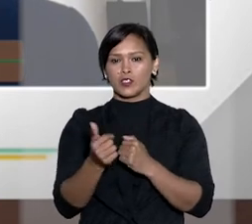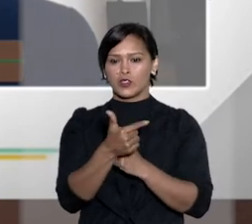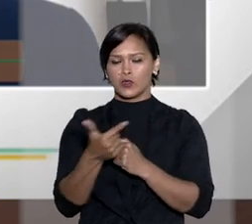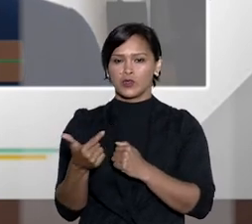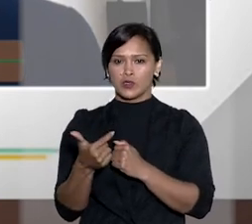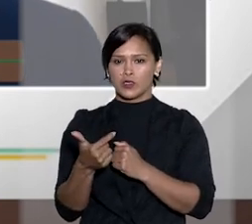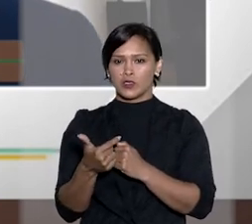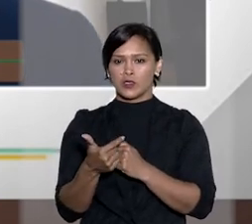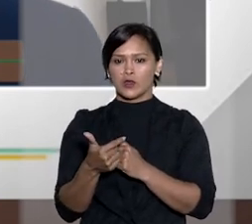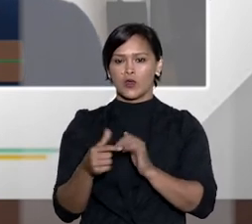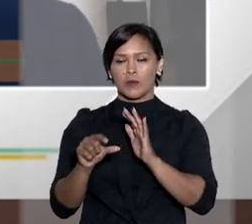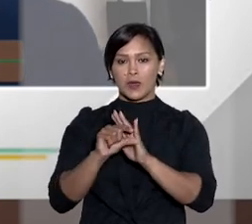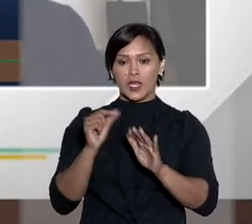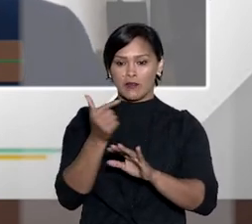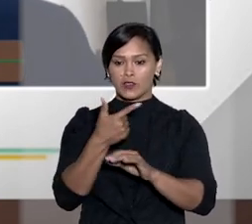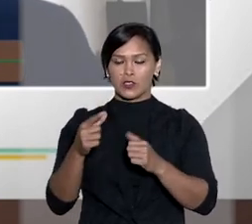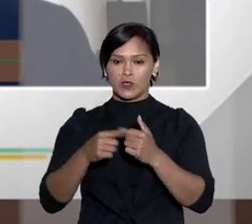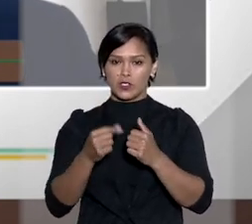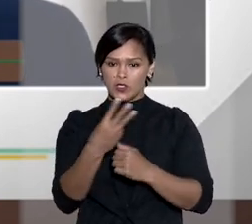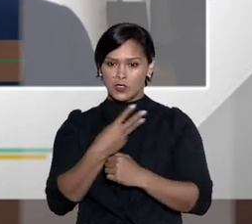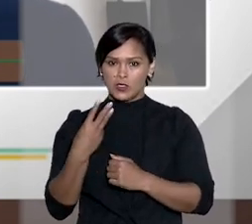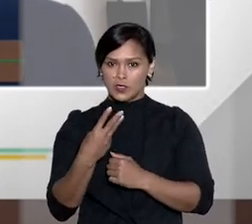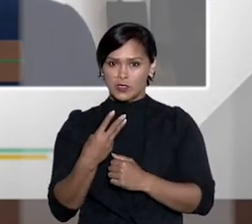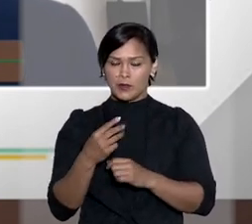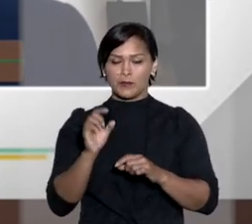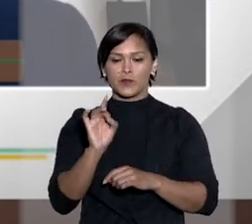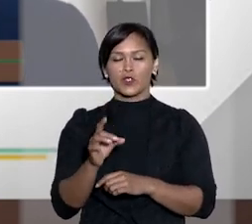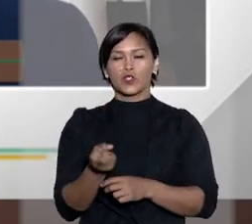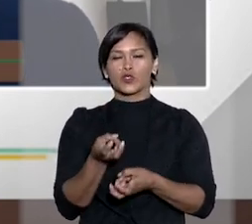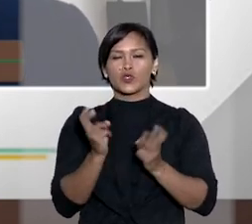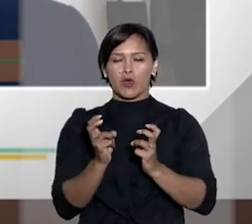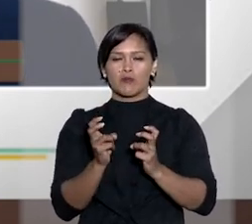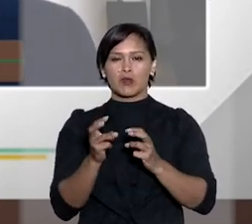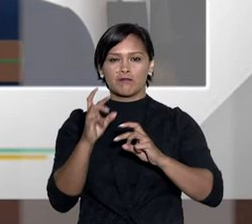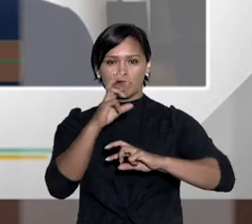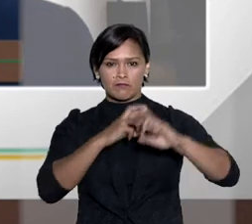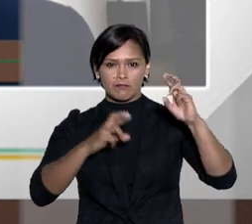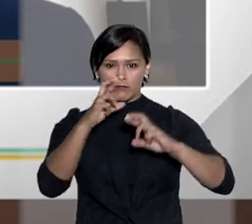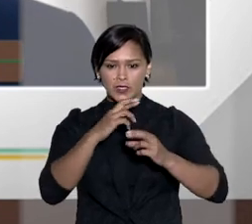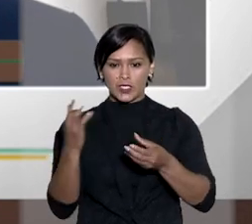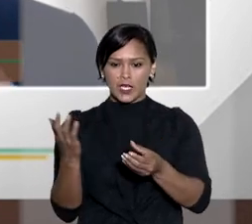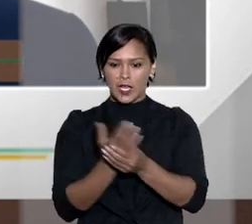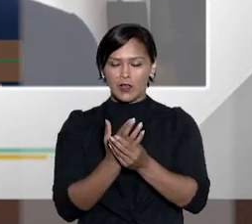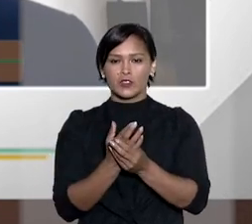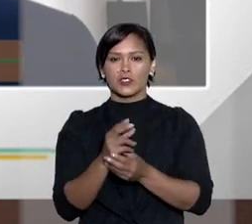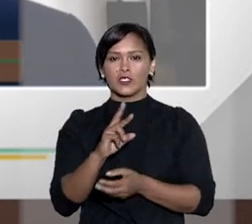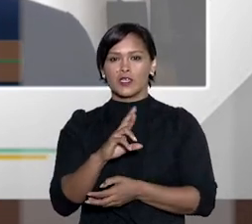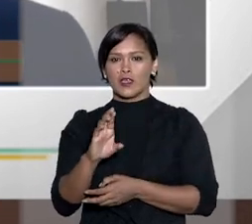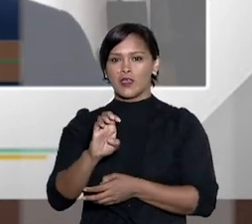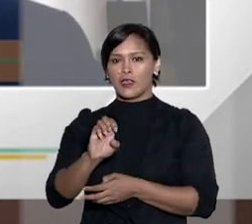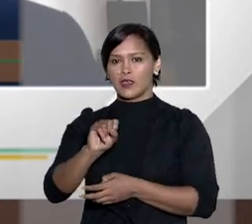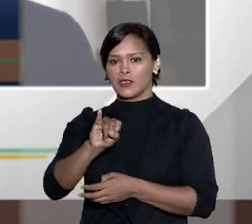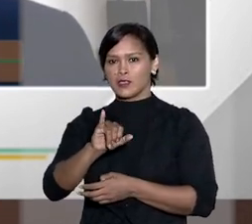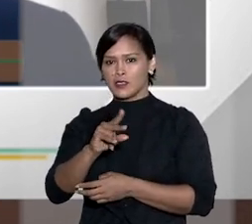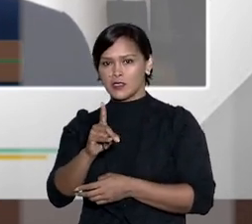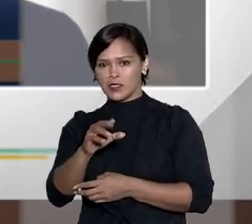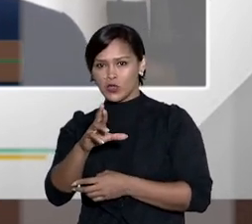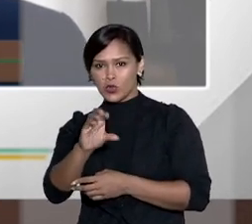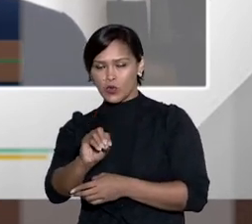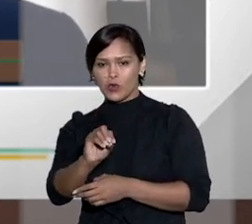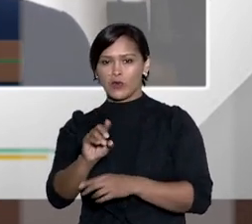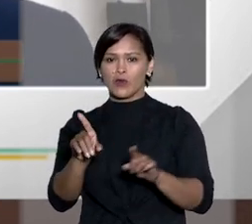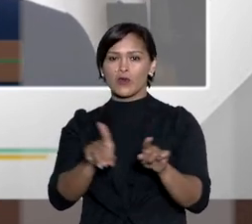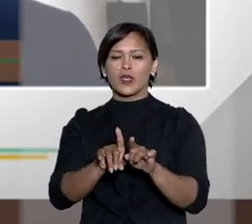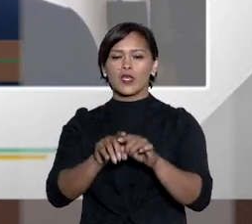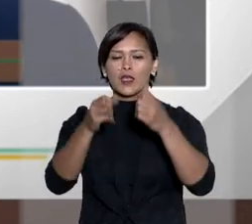patrimonial conforme o artigo segundo o parágrafo segundo artigo terceiro só uma observação que as causas de